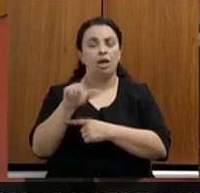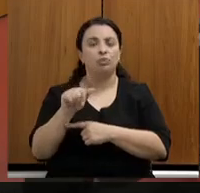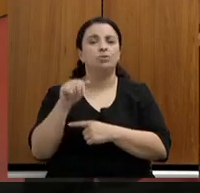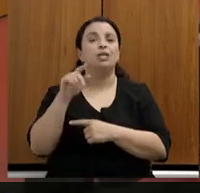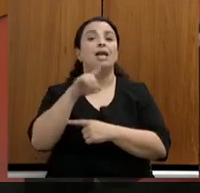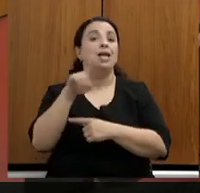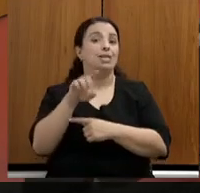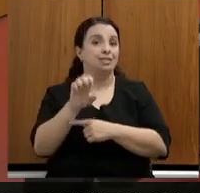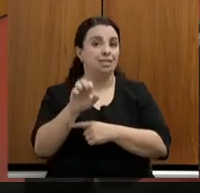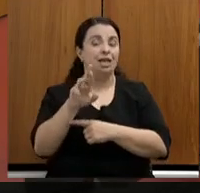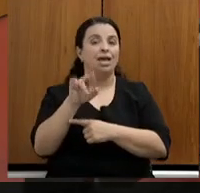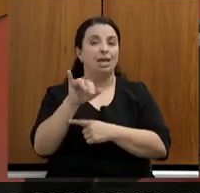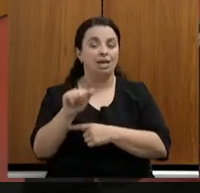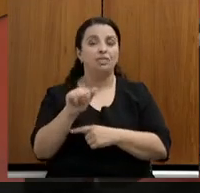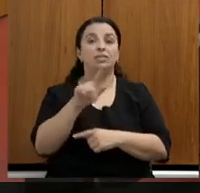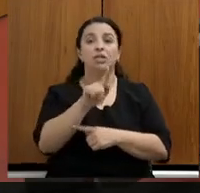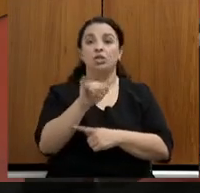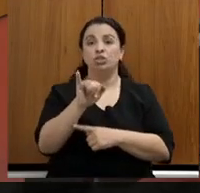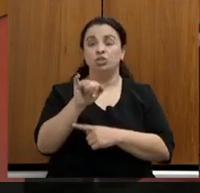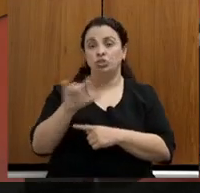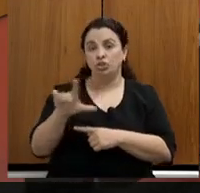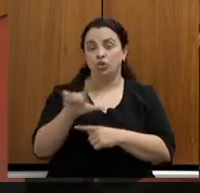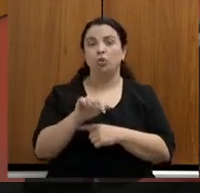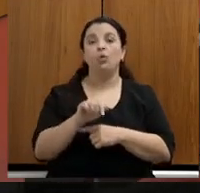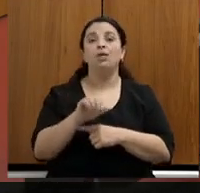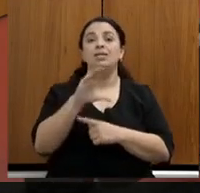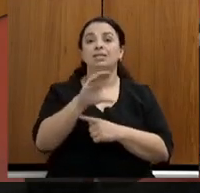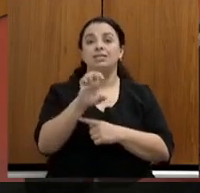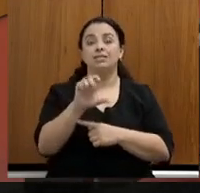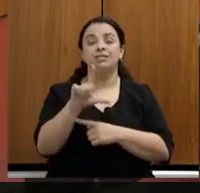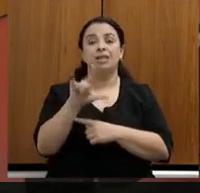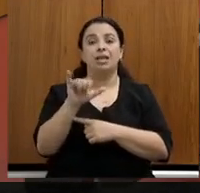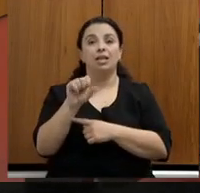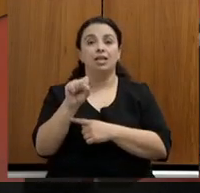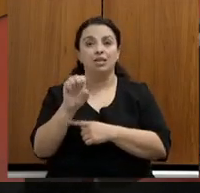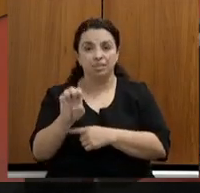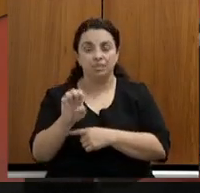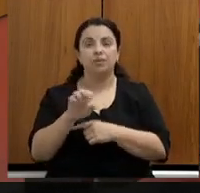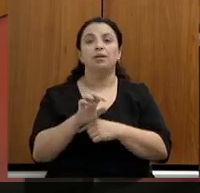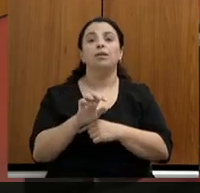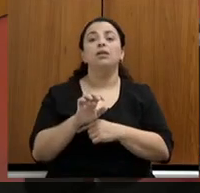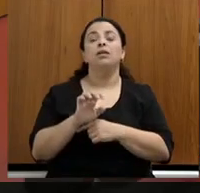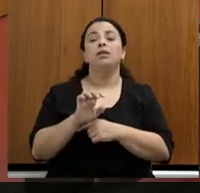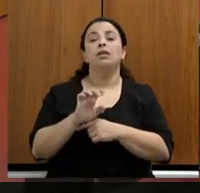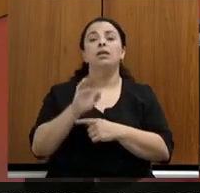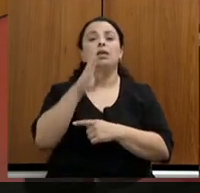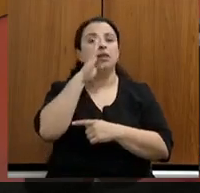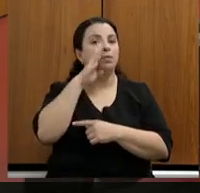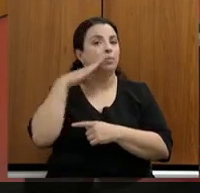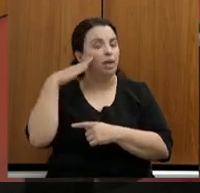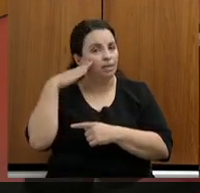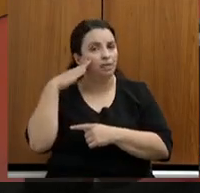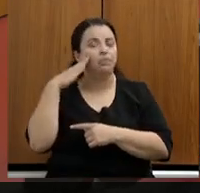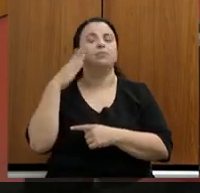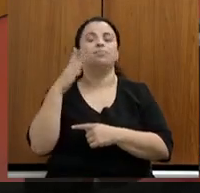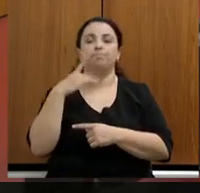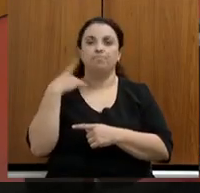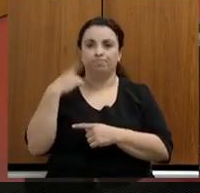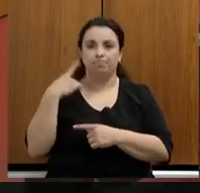deputado Gil Pereira, deputada Celise Laviola e deputada Beatriz Serqueira.